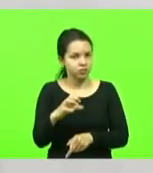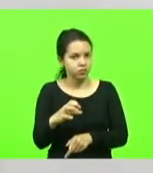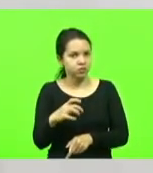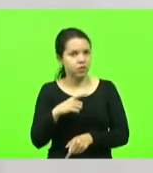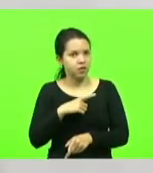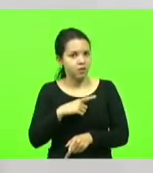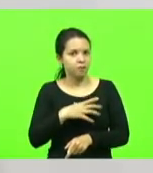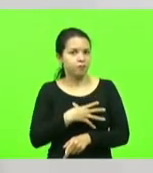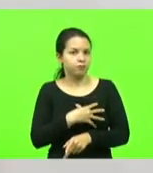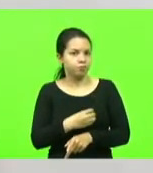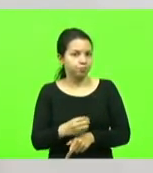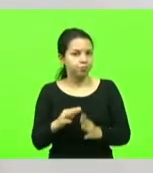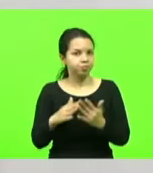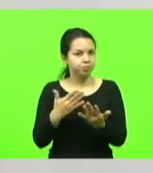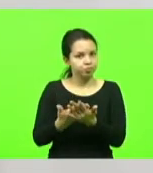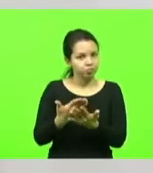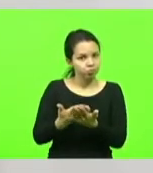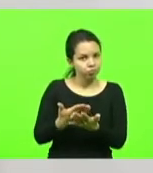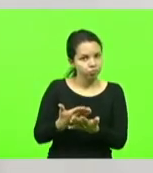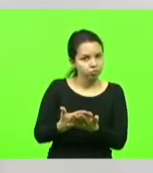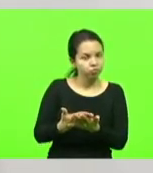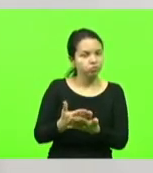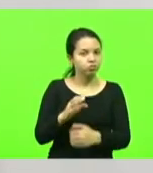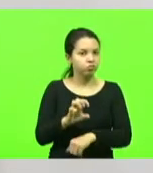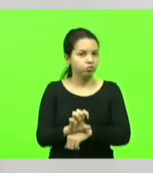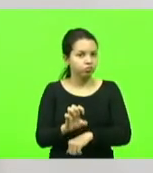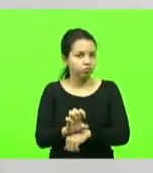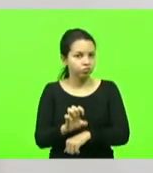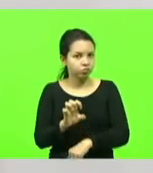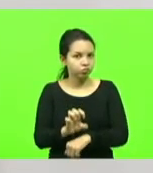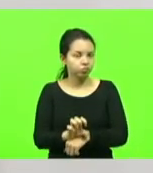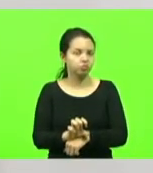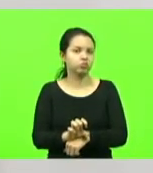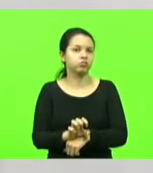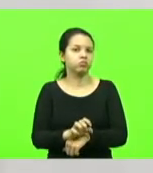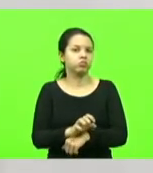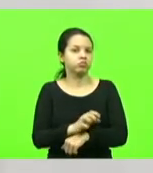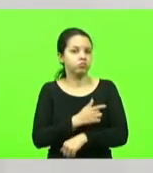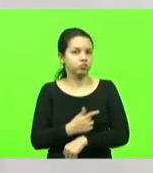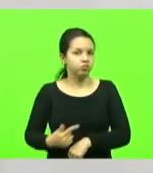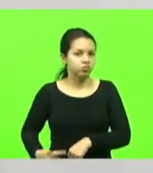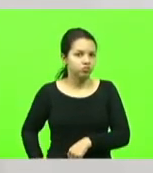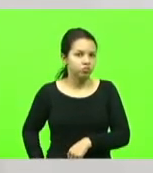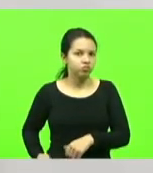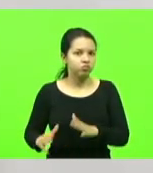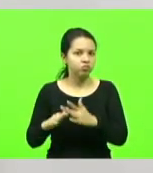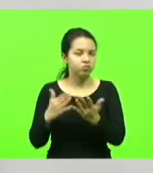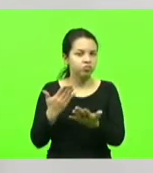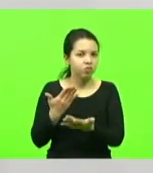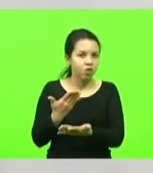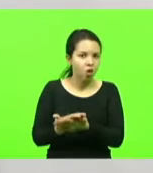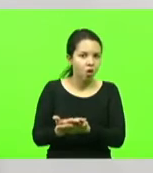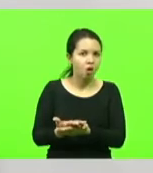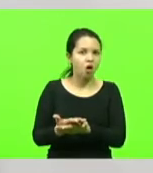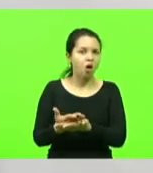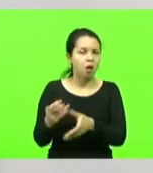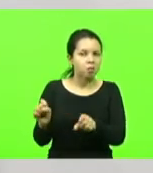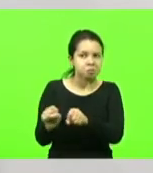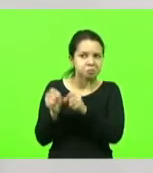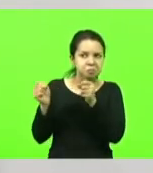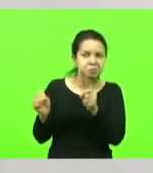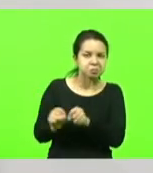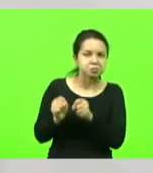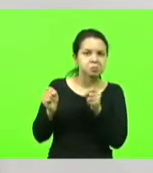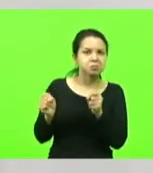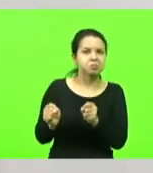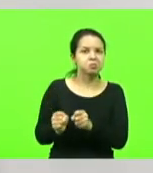escola estadual, naquelas escolas que estão caindo aos pedaços, estão ferradas, precisando de